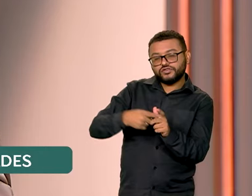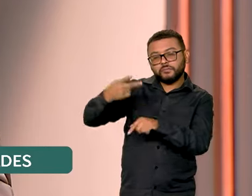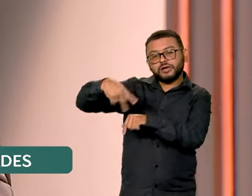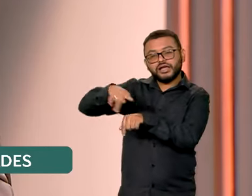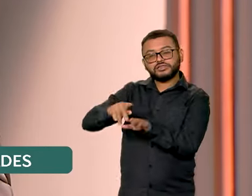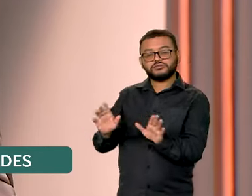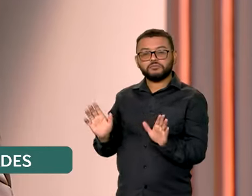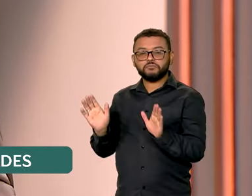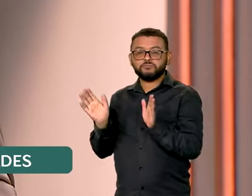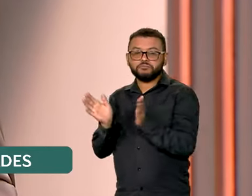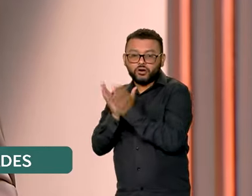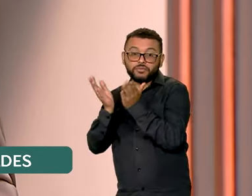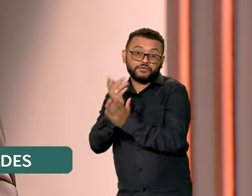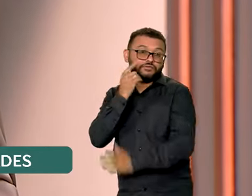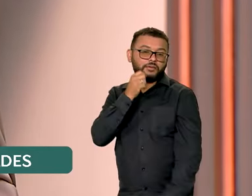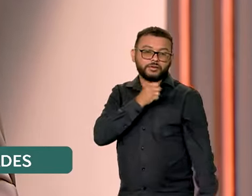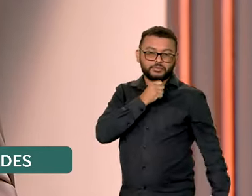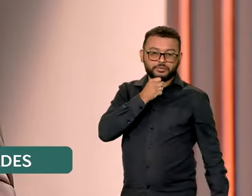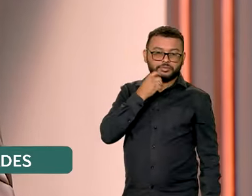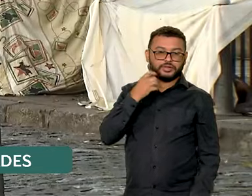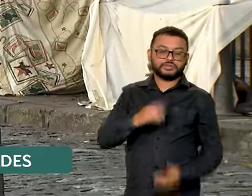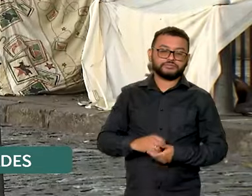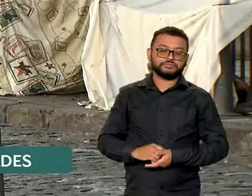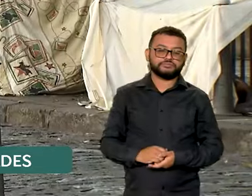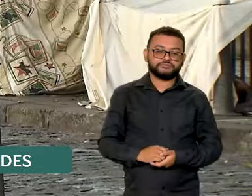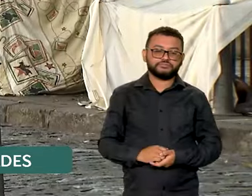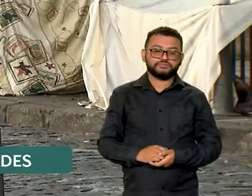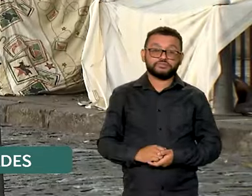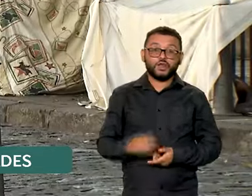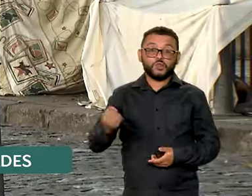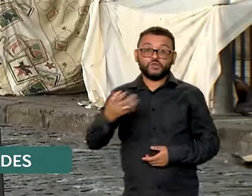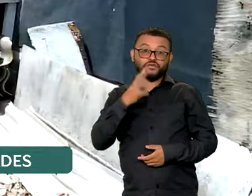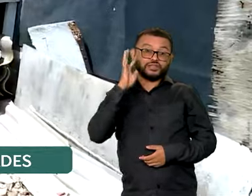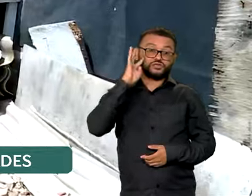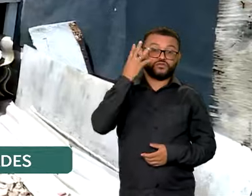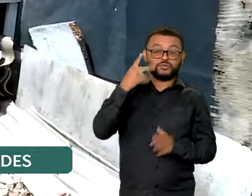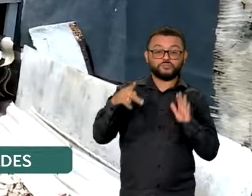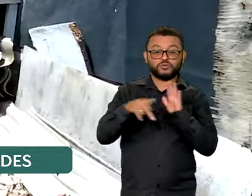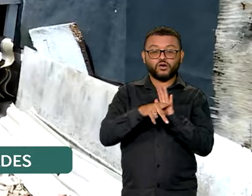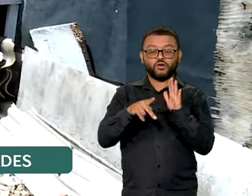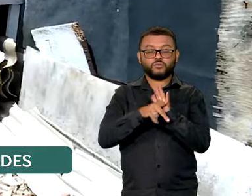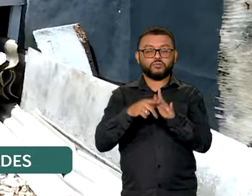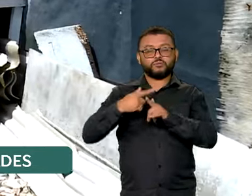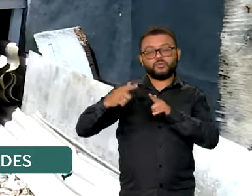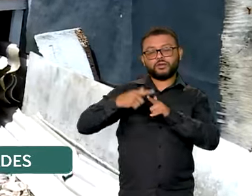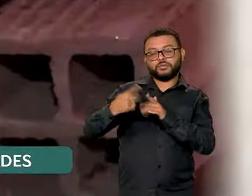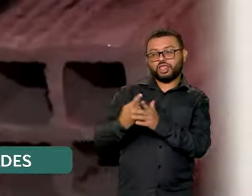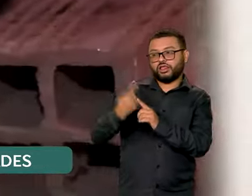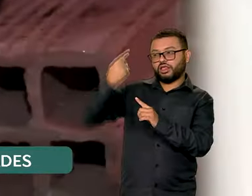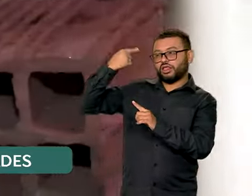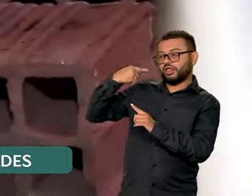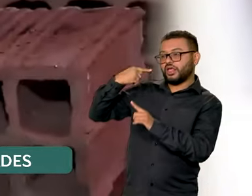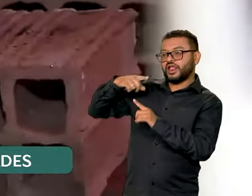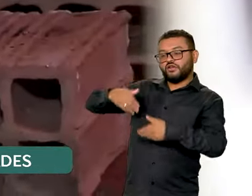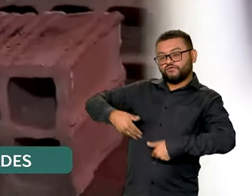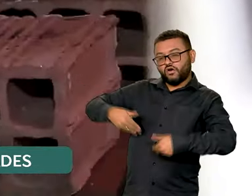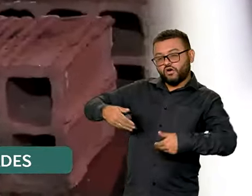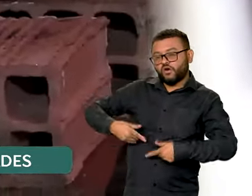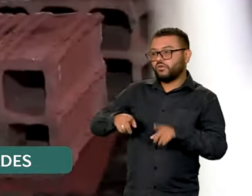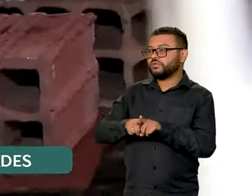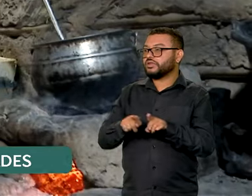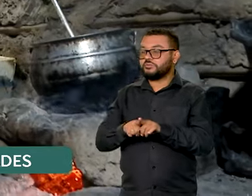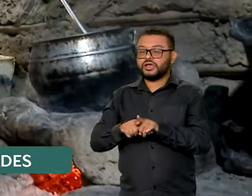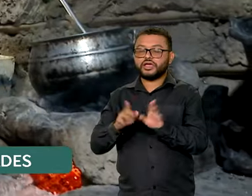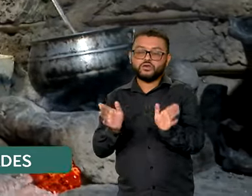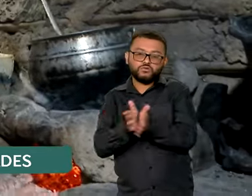mais pobres. Veja na reportagem. Novas soluções para antigos problemas, como a fome, a